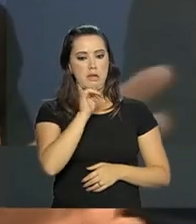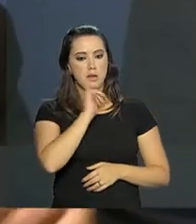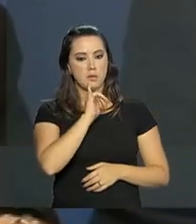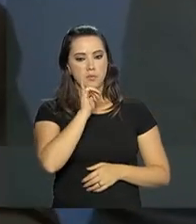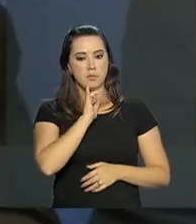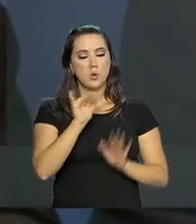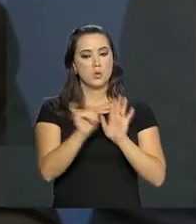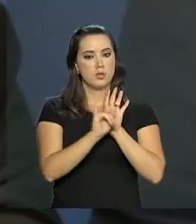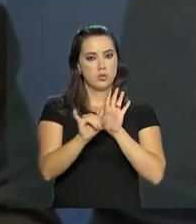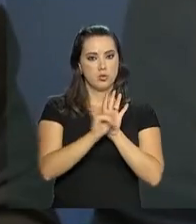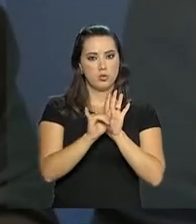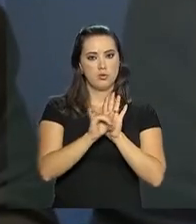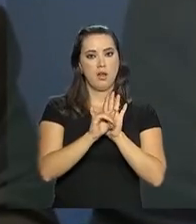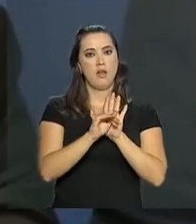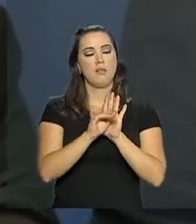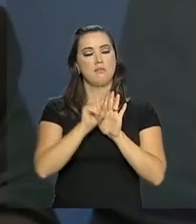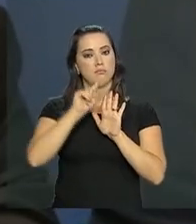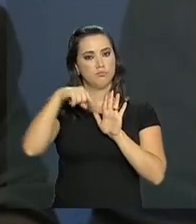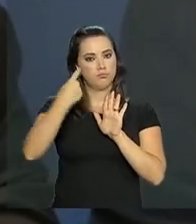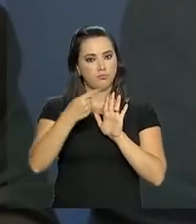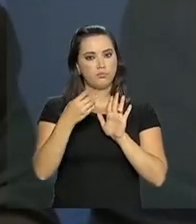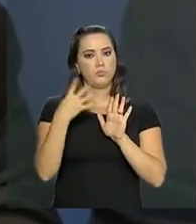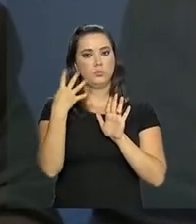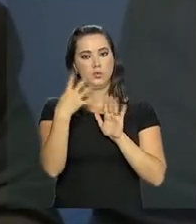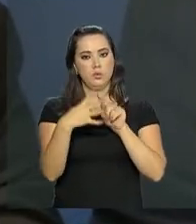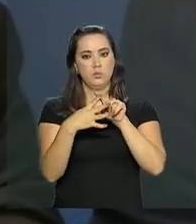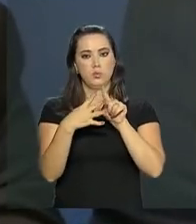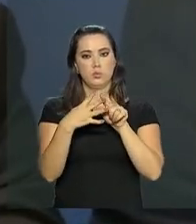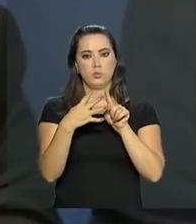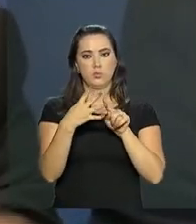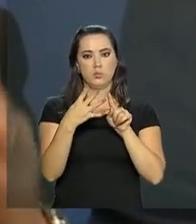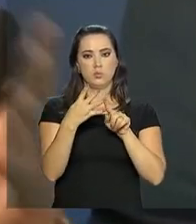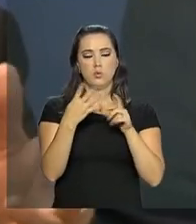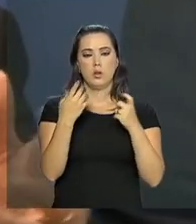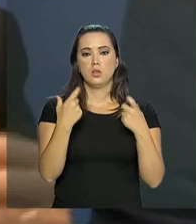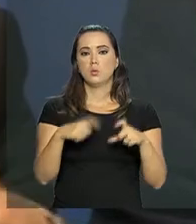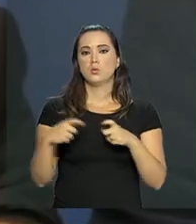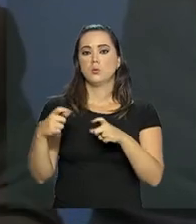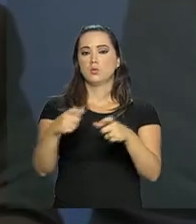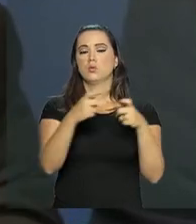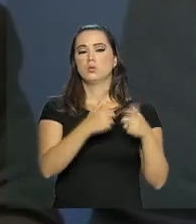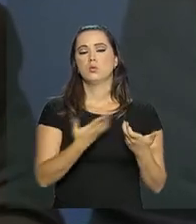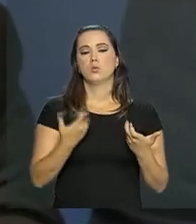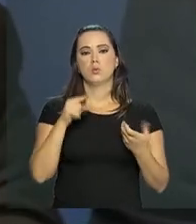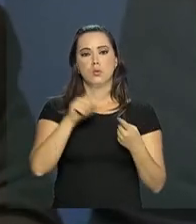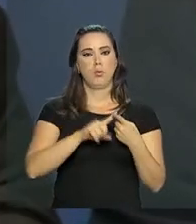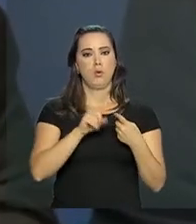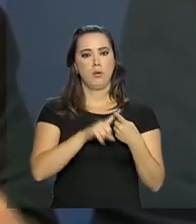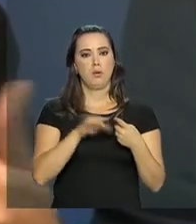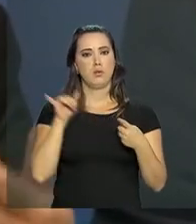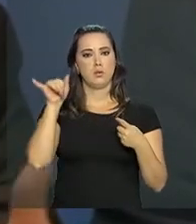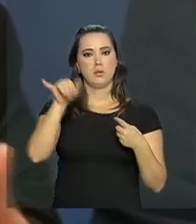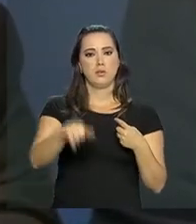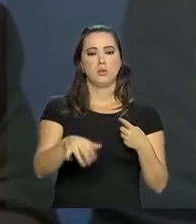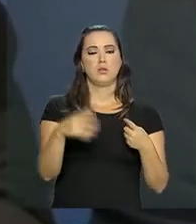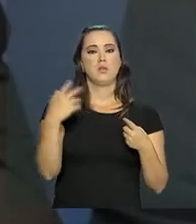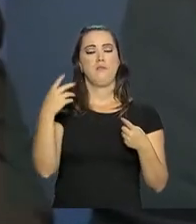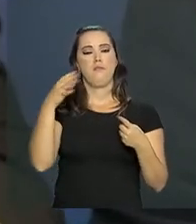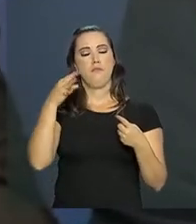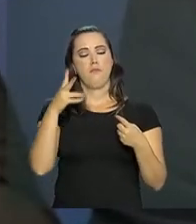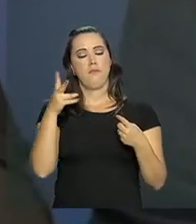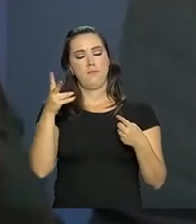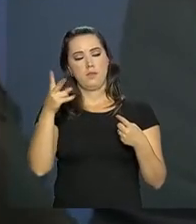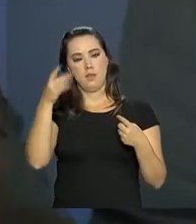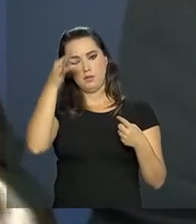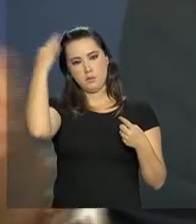editais que serão publicados. Então, nós temos quatro terminais portuários, em Cabedelo, em Vitória, 12 aeroportos, uns